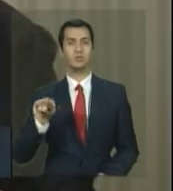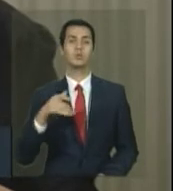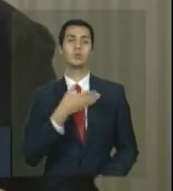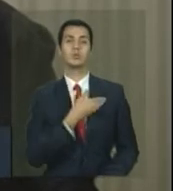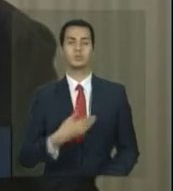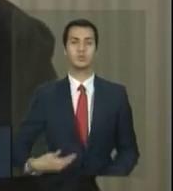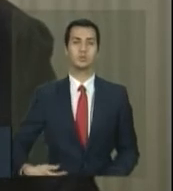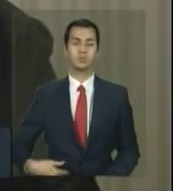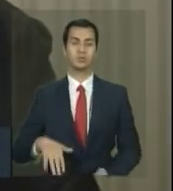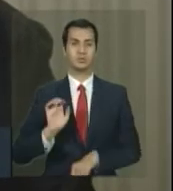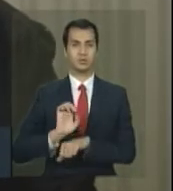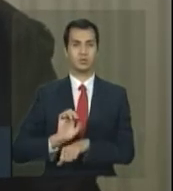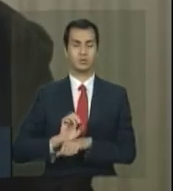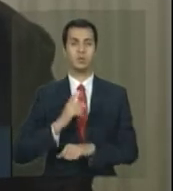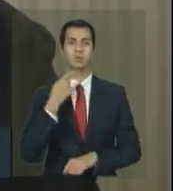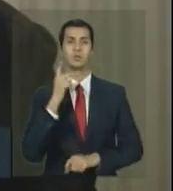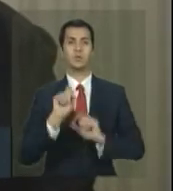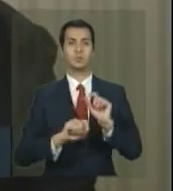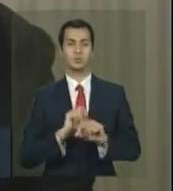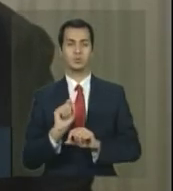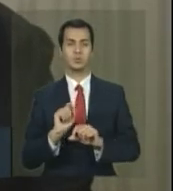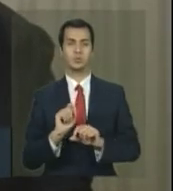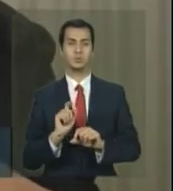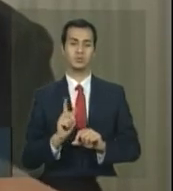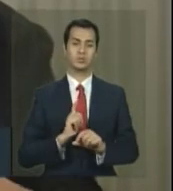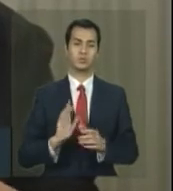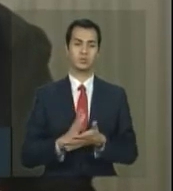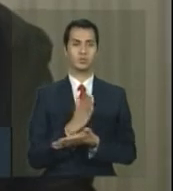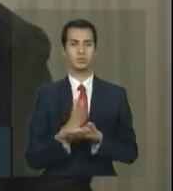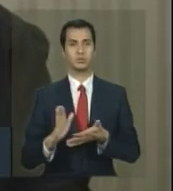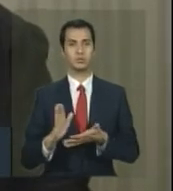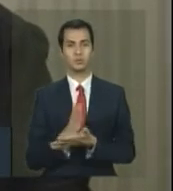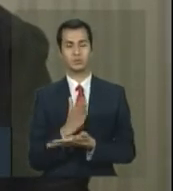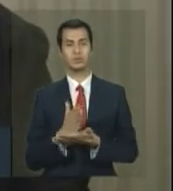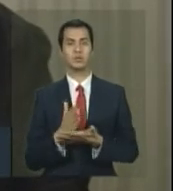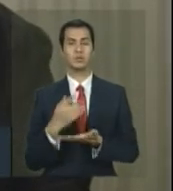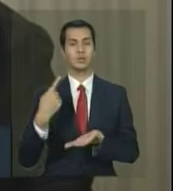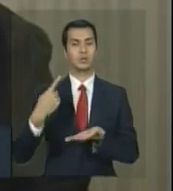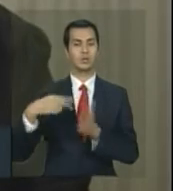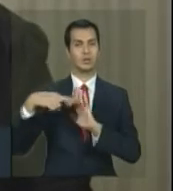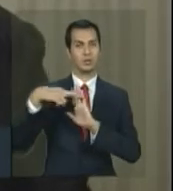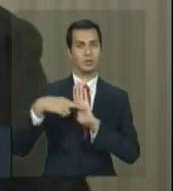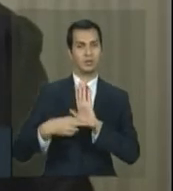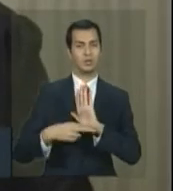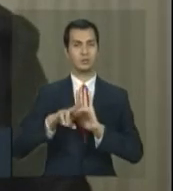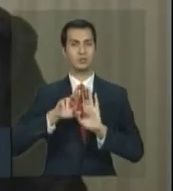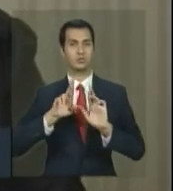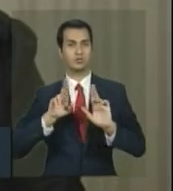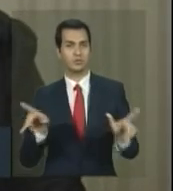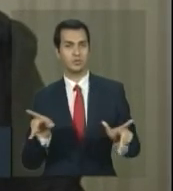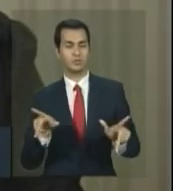colocado para a sua parcela algumas condicionalidades diferenciadas, como, exemplo,